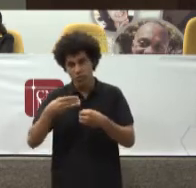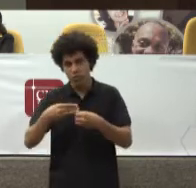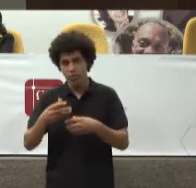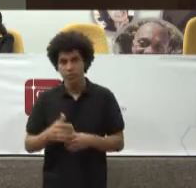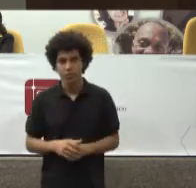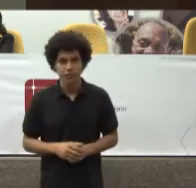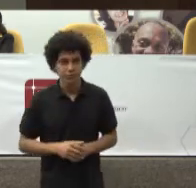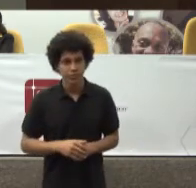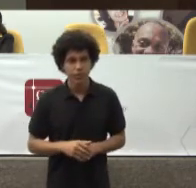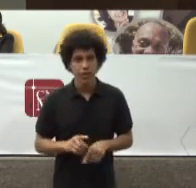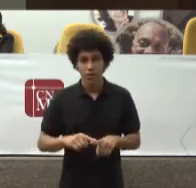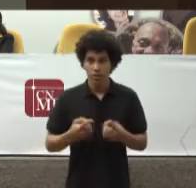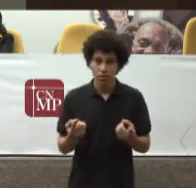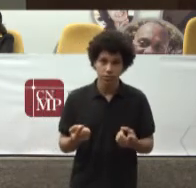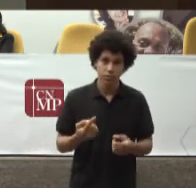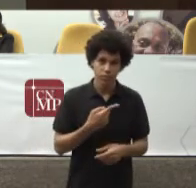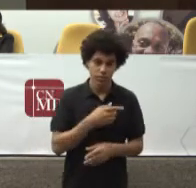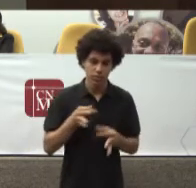judicialização